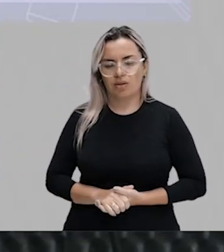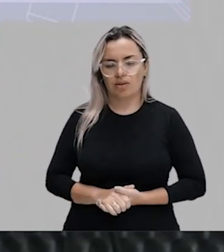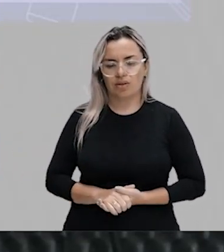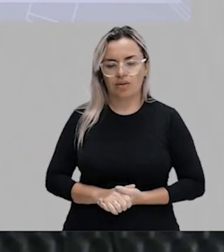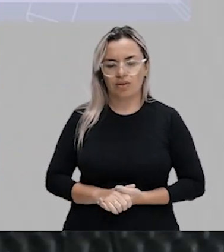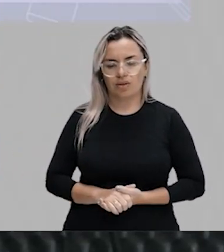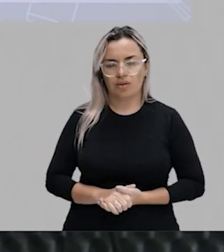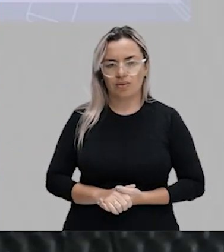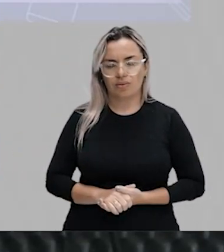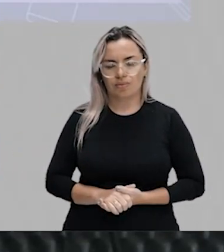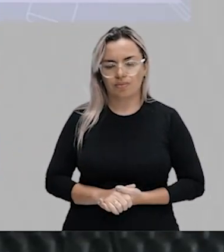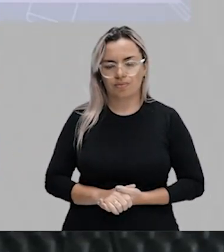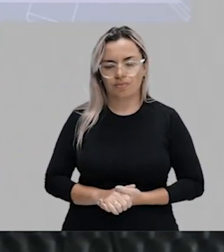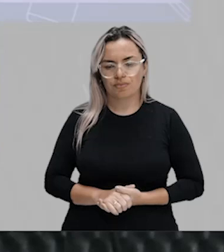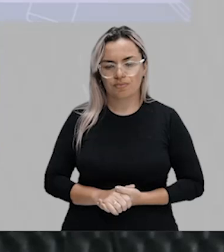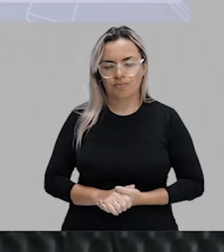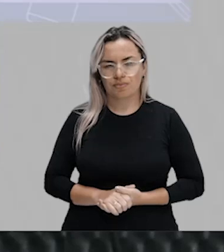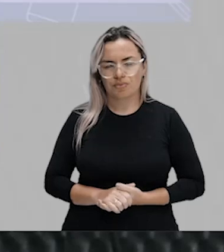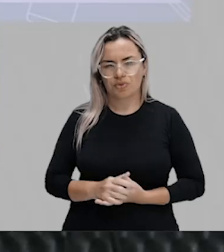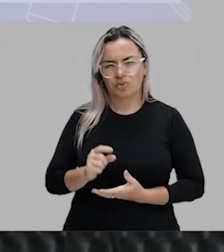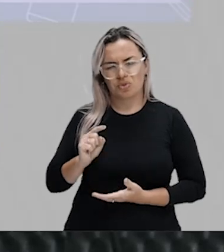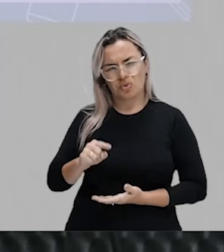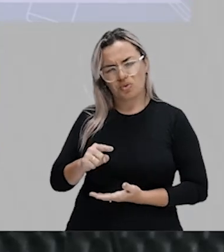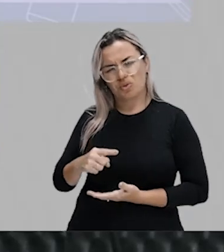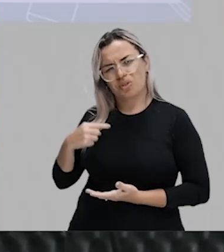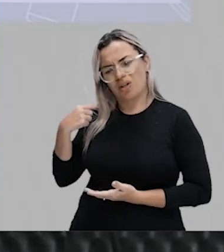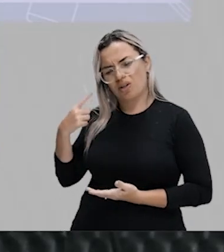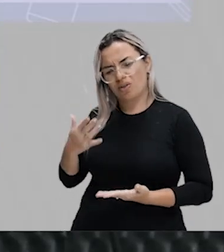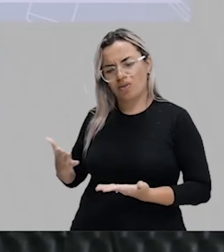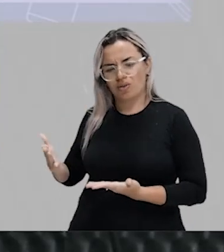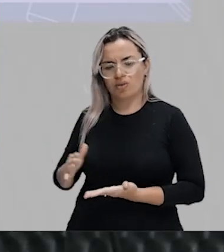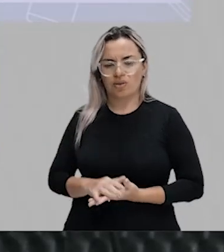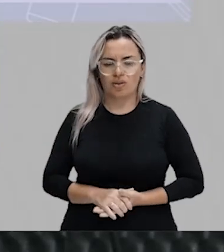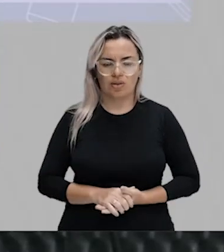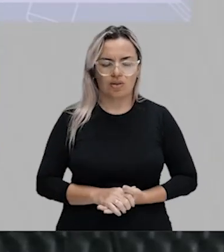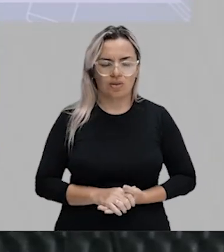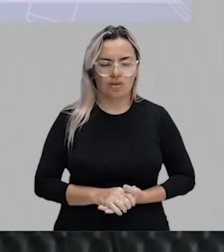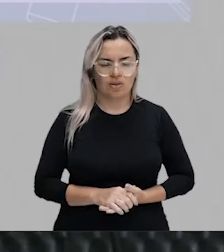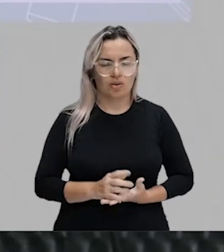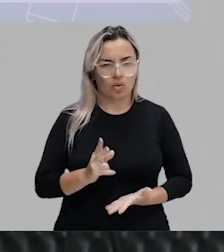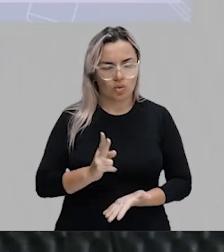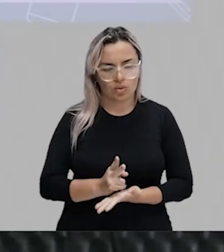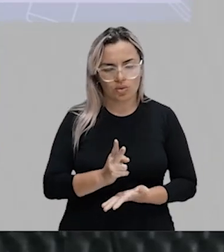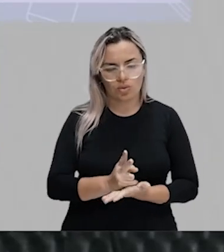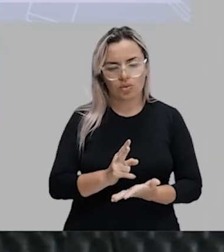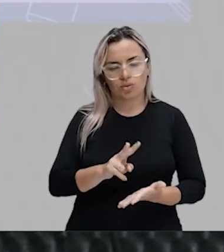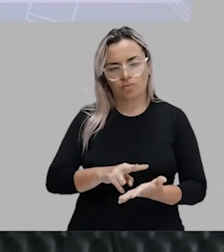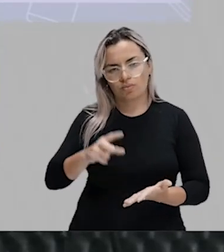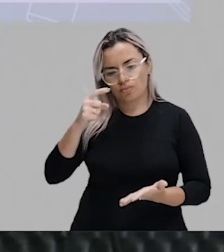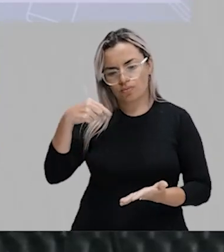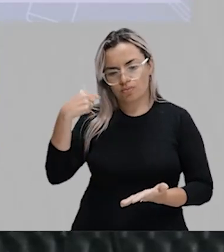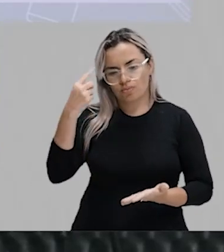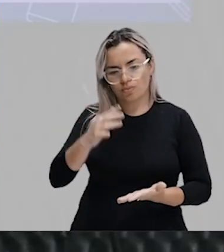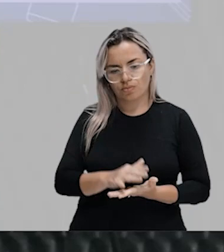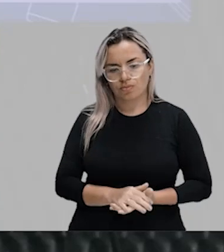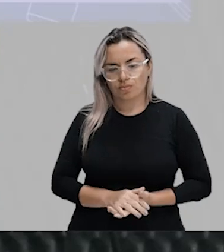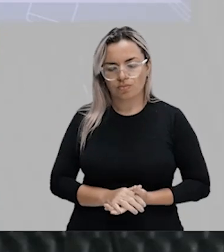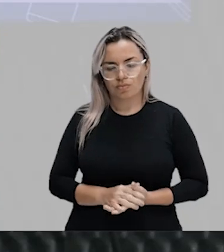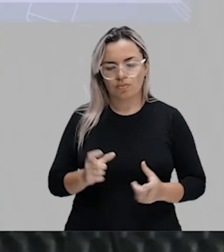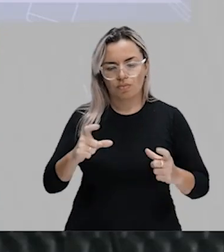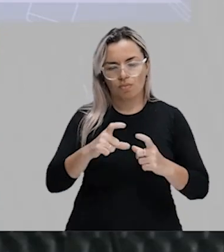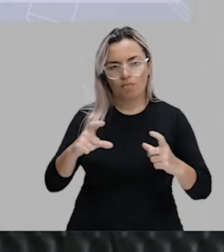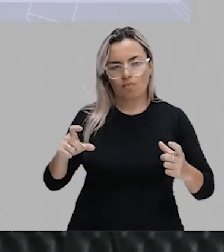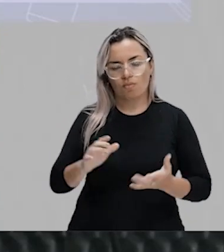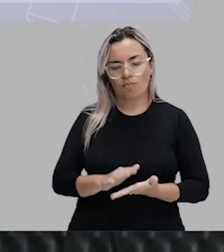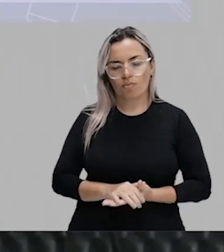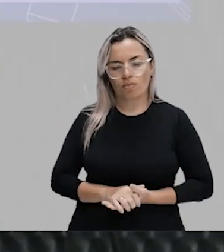está irracional. Tu estás louco. Meter la pata. Nós já vimos esse termo aí. Tá? Em alguma